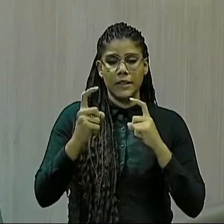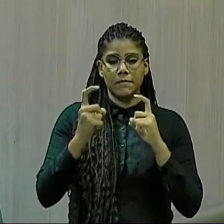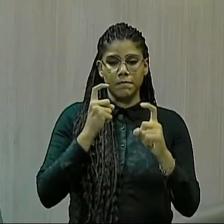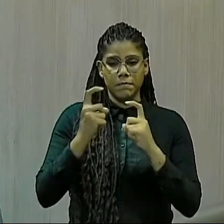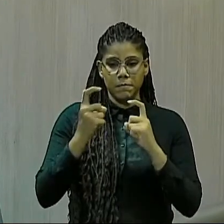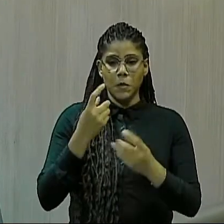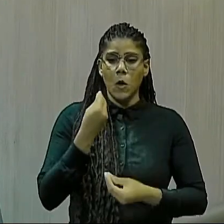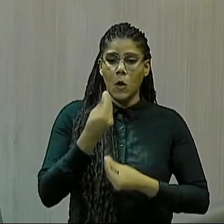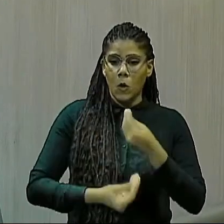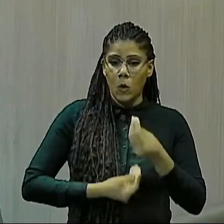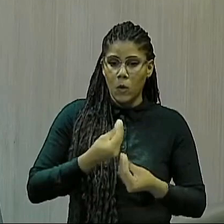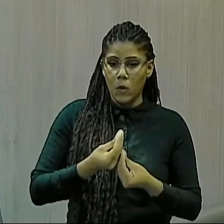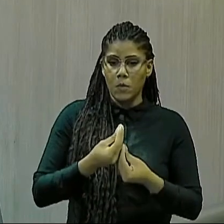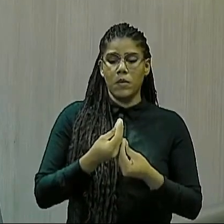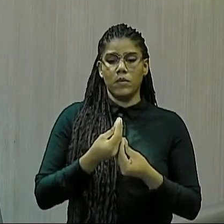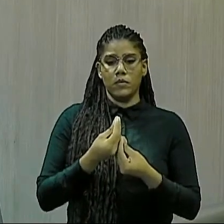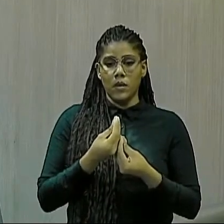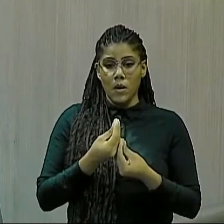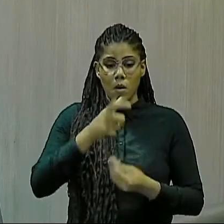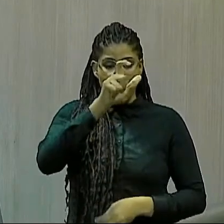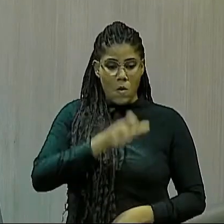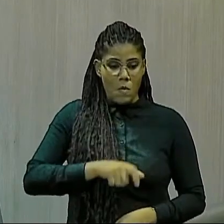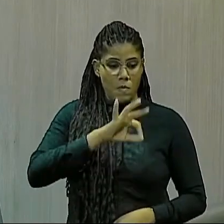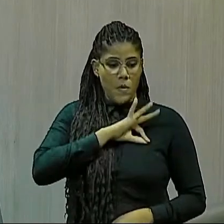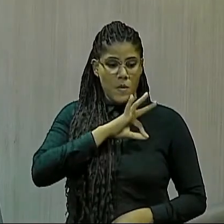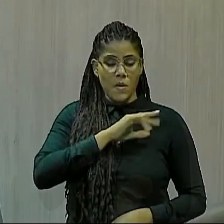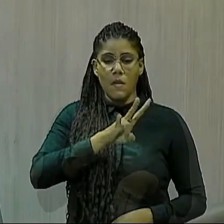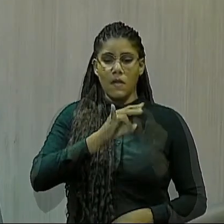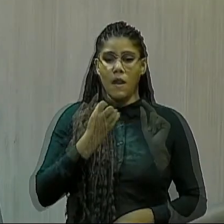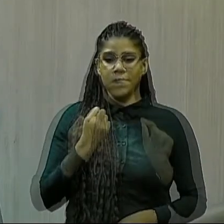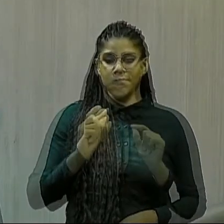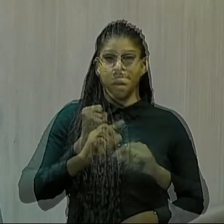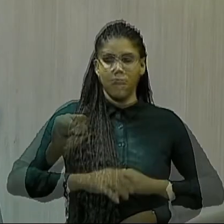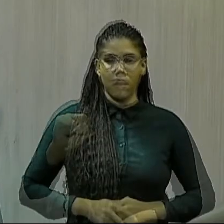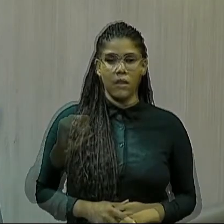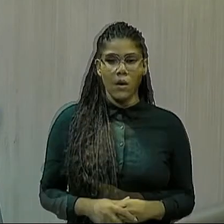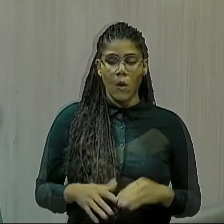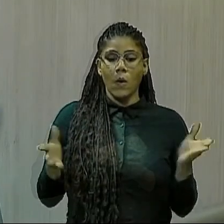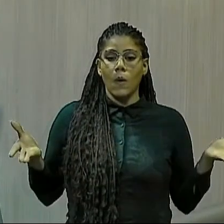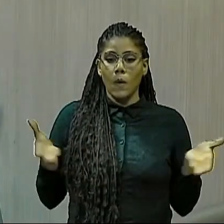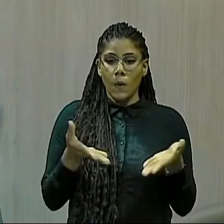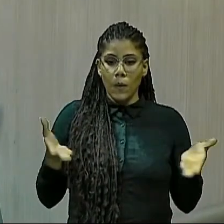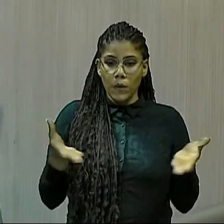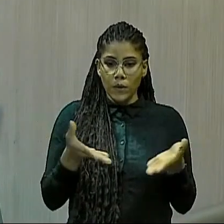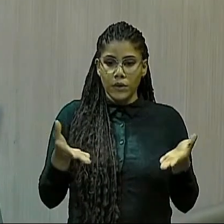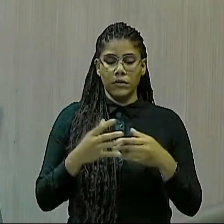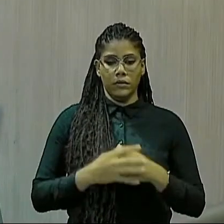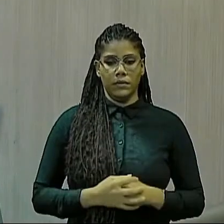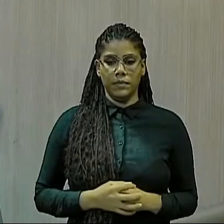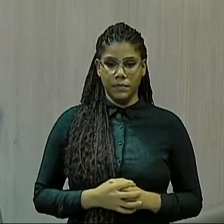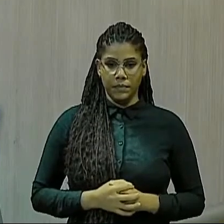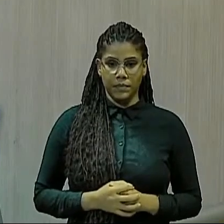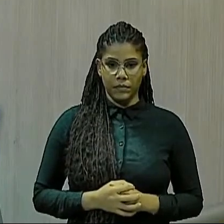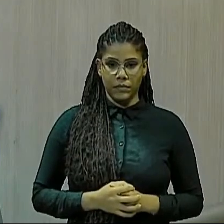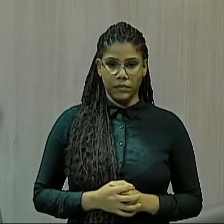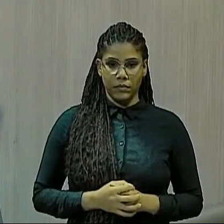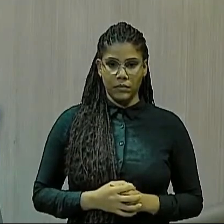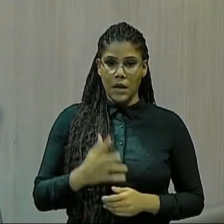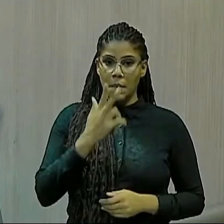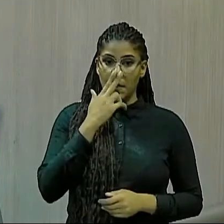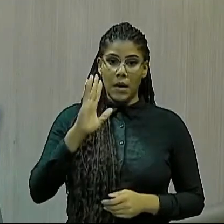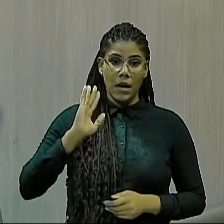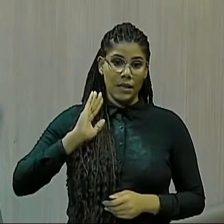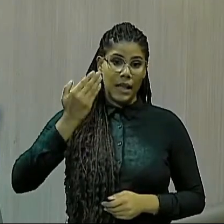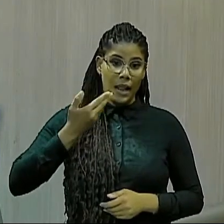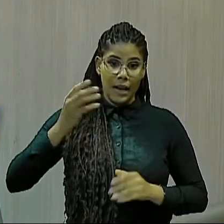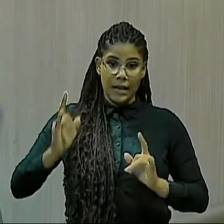volto a dizer, do conjunto da sociedade do nosso Estado do Ceará. Hoje, o prédio da delegacia